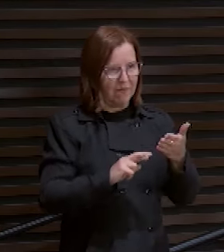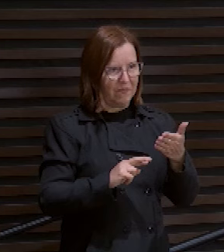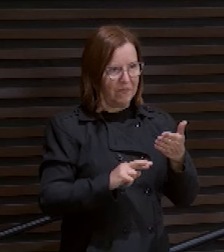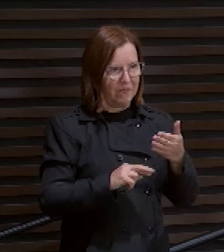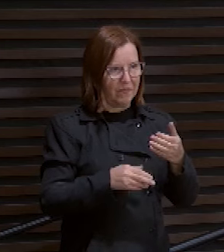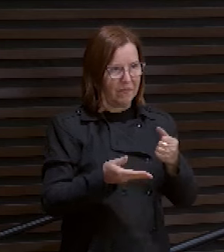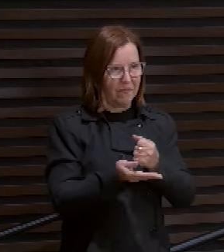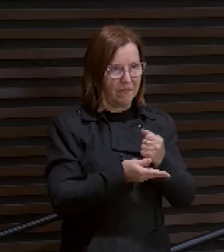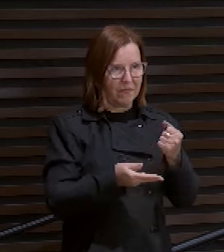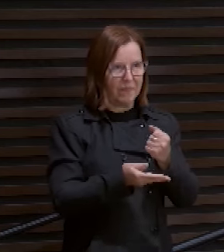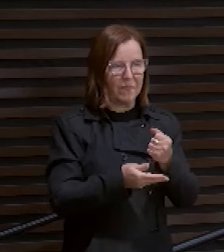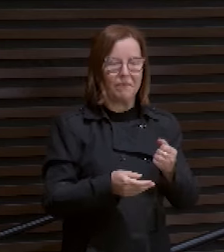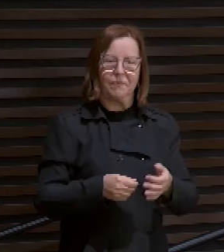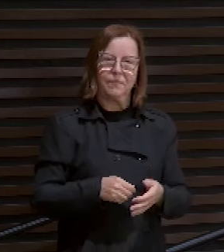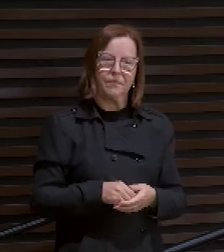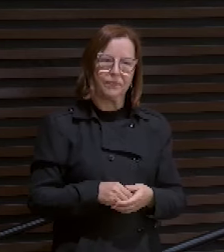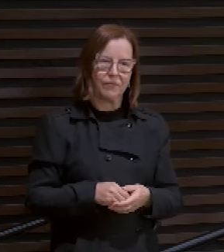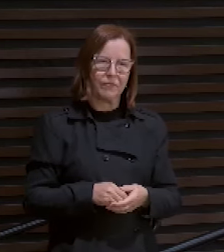assunto.